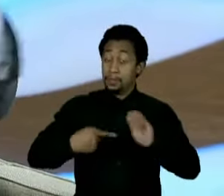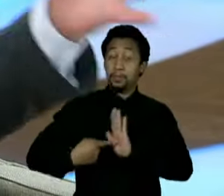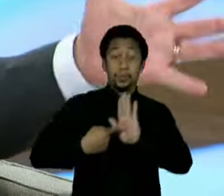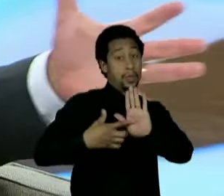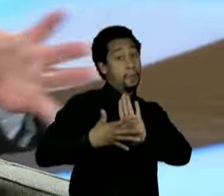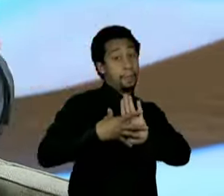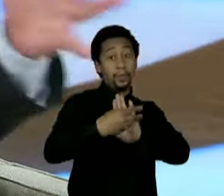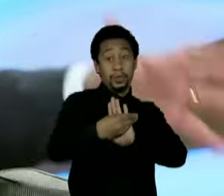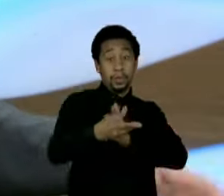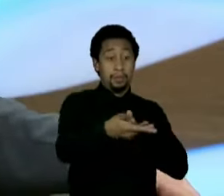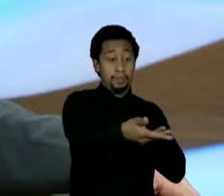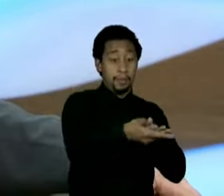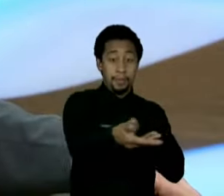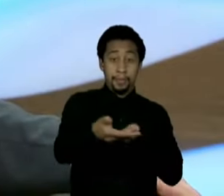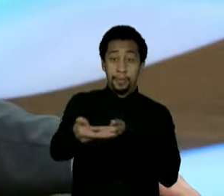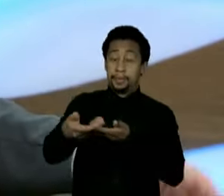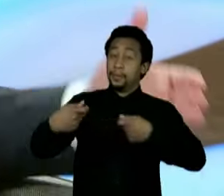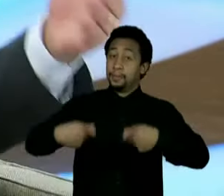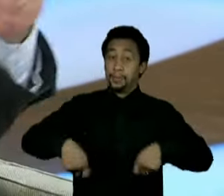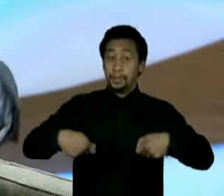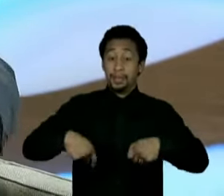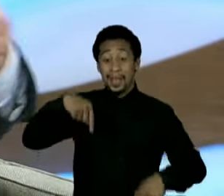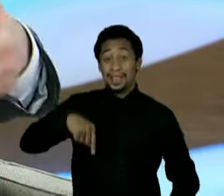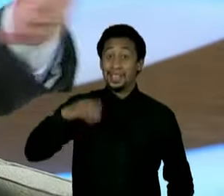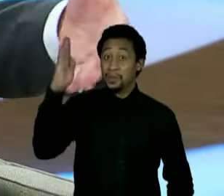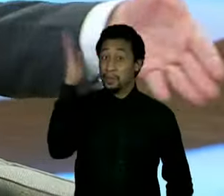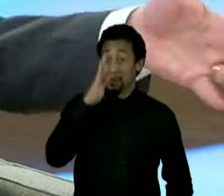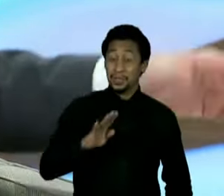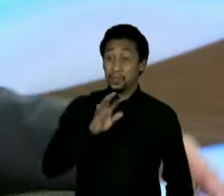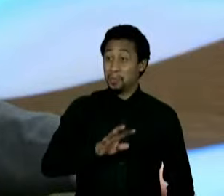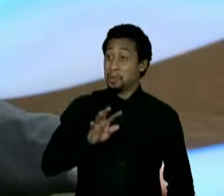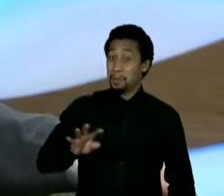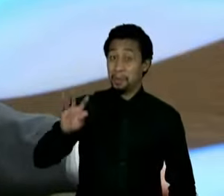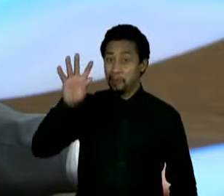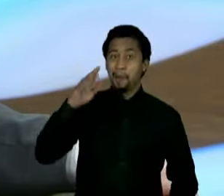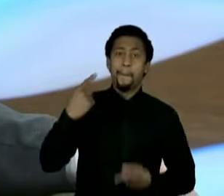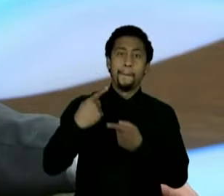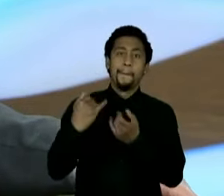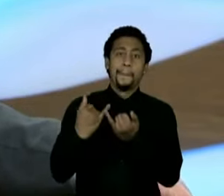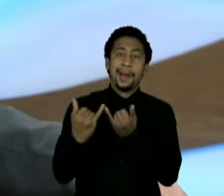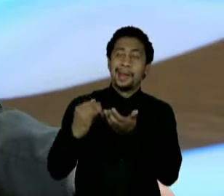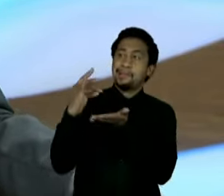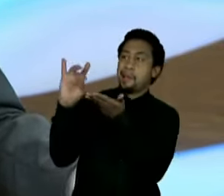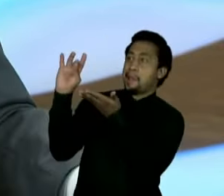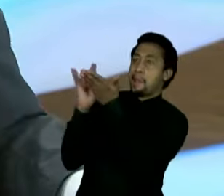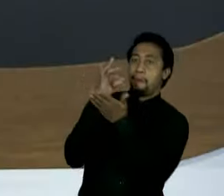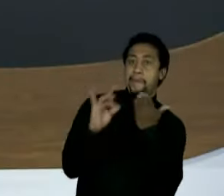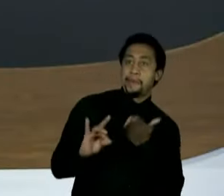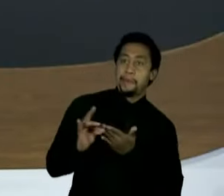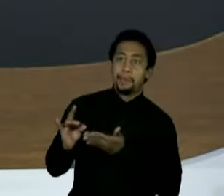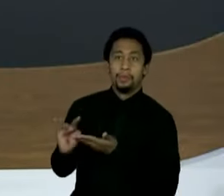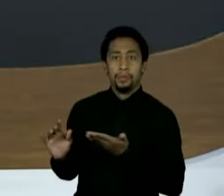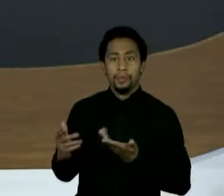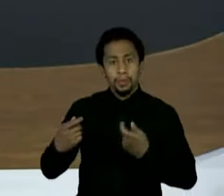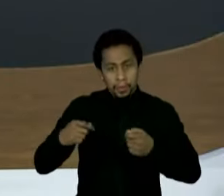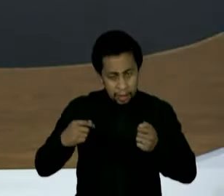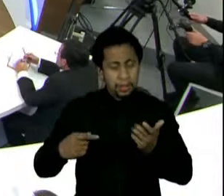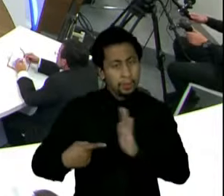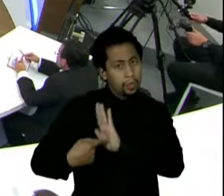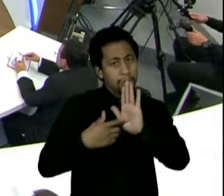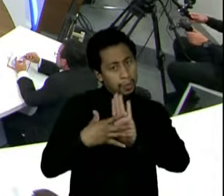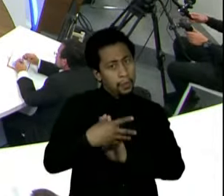a gente não convive hoje no Brasil e acho que São Paulo tem que voltar a dar esse exemplo. O senhor acha que as práticas que ele teve de governo